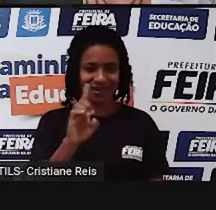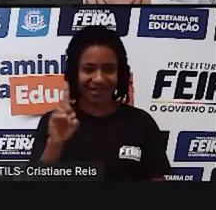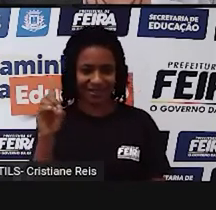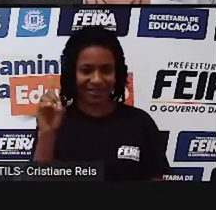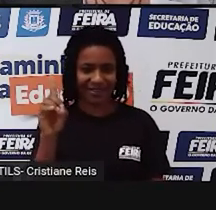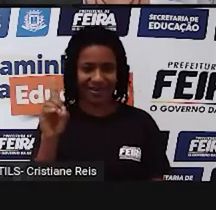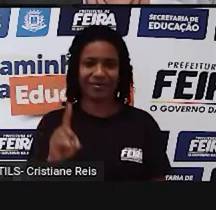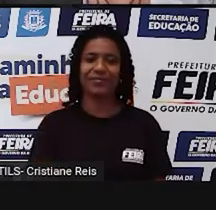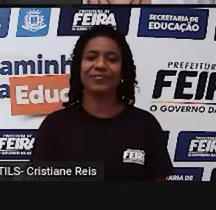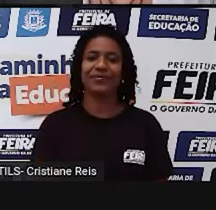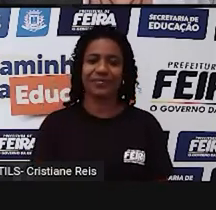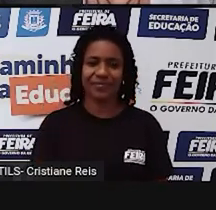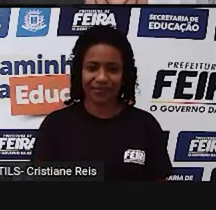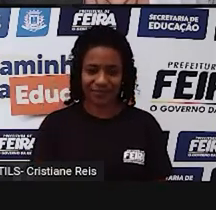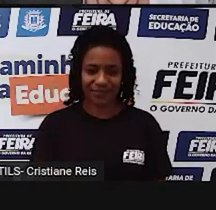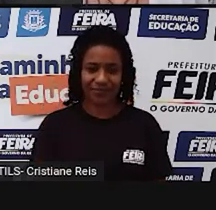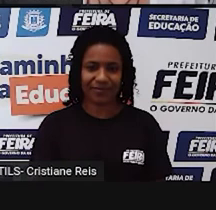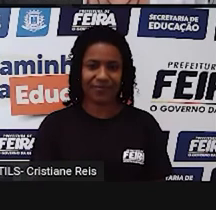five.